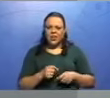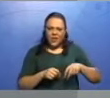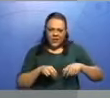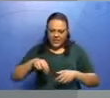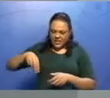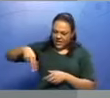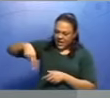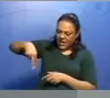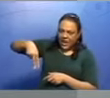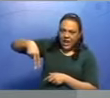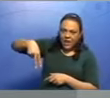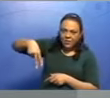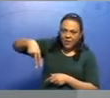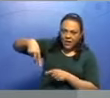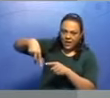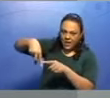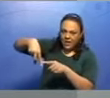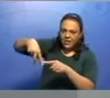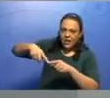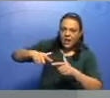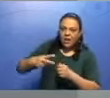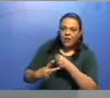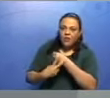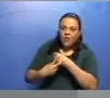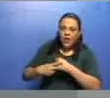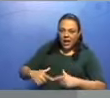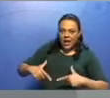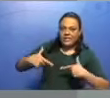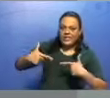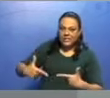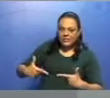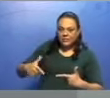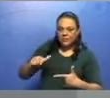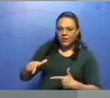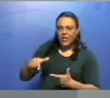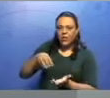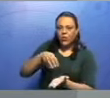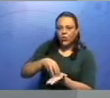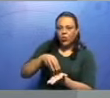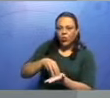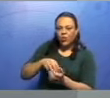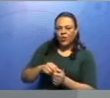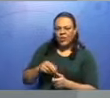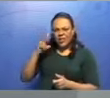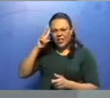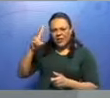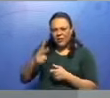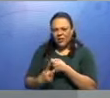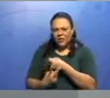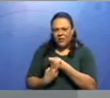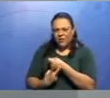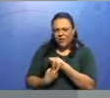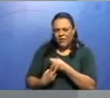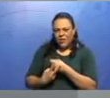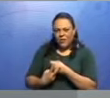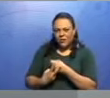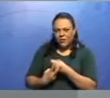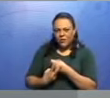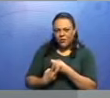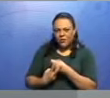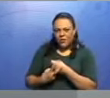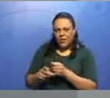caminhar, toda vez que tenho um verbo de ação, ele tem que ser núcleo. E aí, se o verbo é o núcleo, lembra? Predicado verbal.